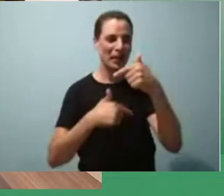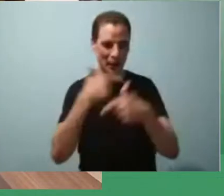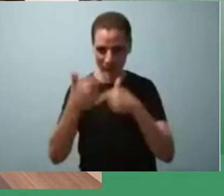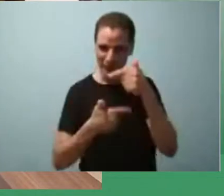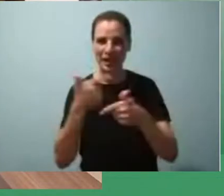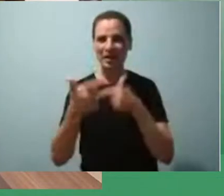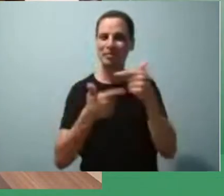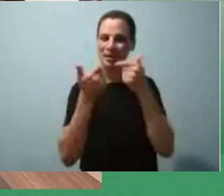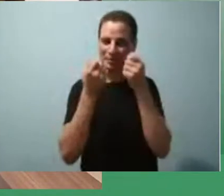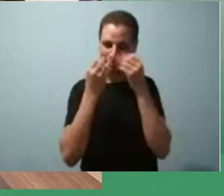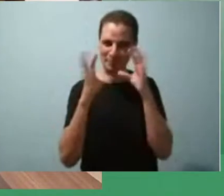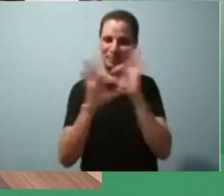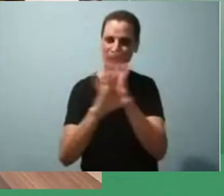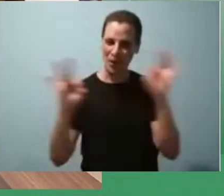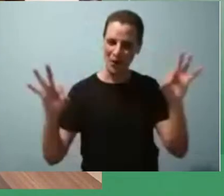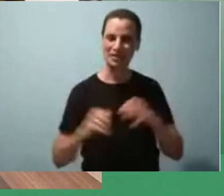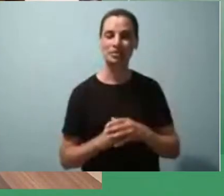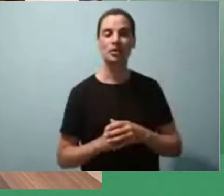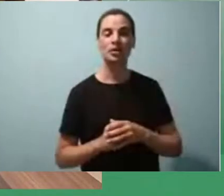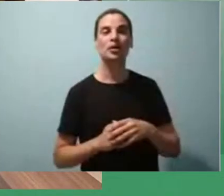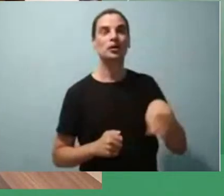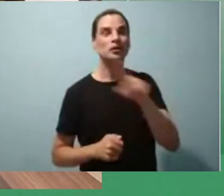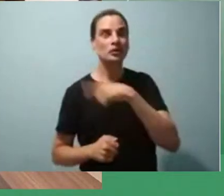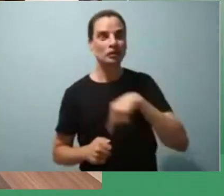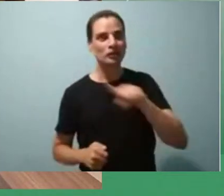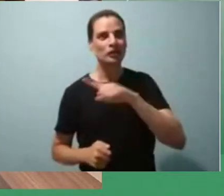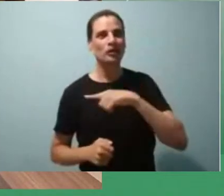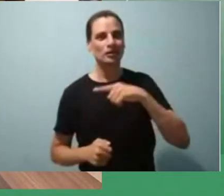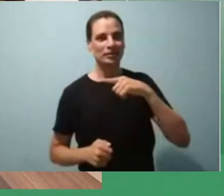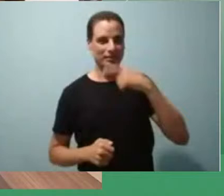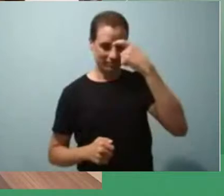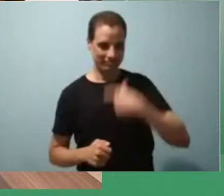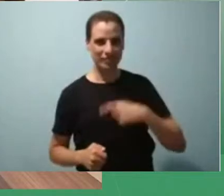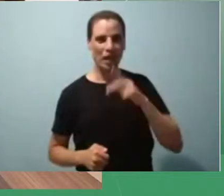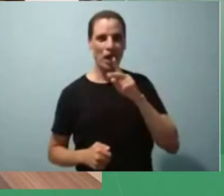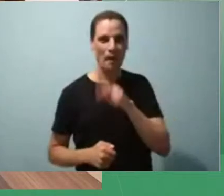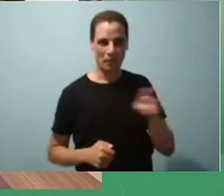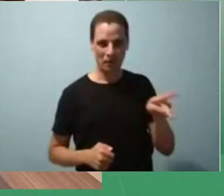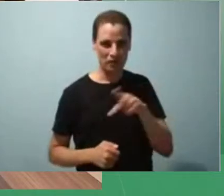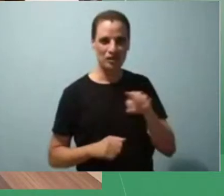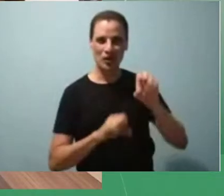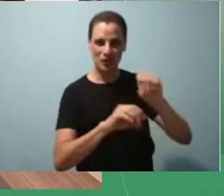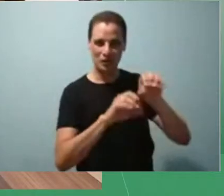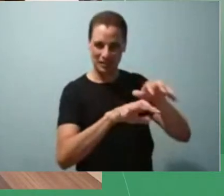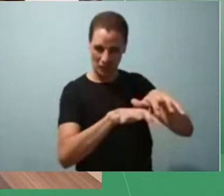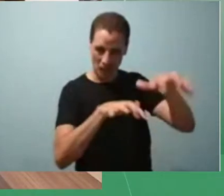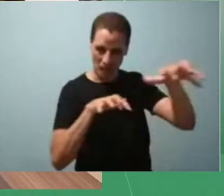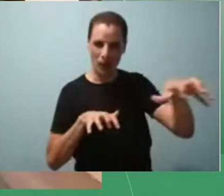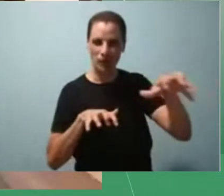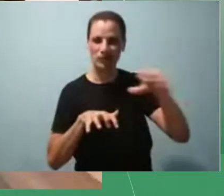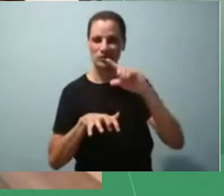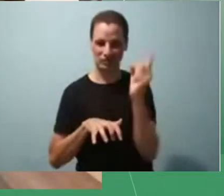e nós somos professores, né? Nesse período remoto, a maioria de nós